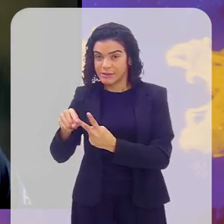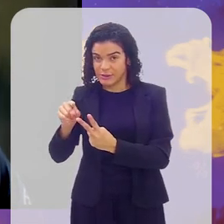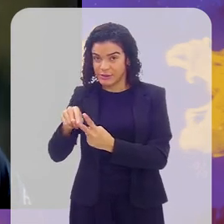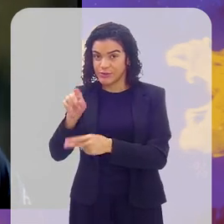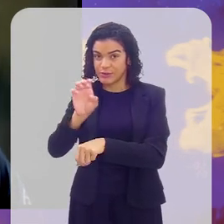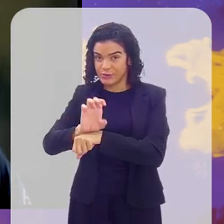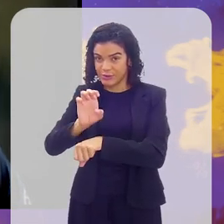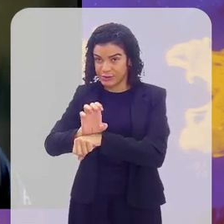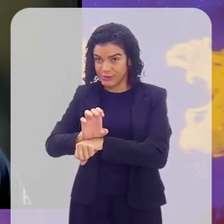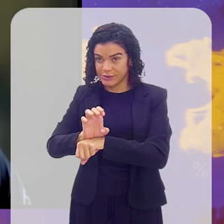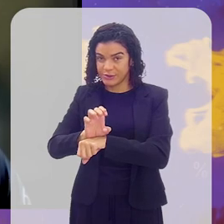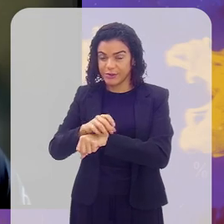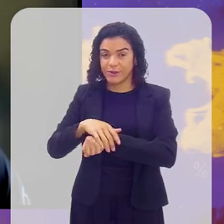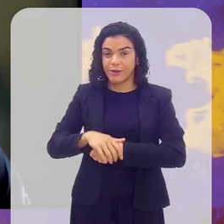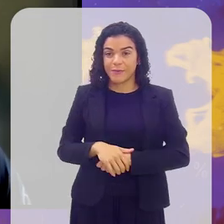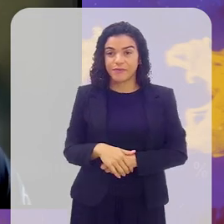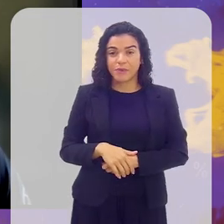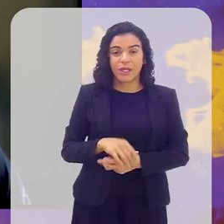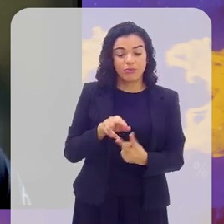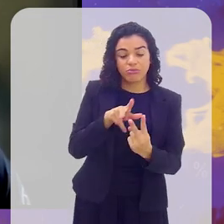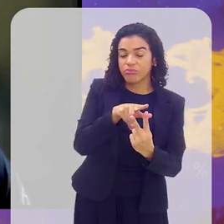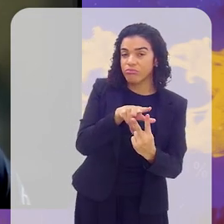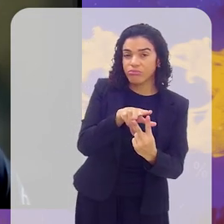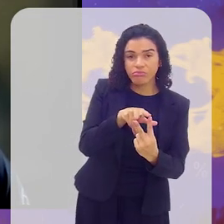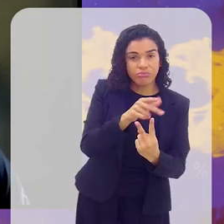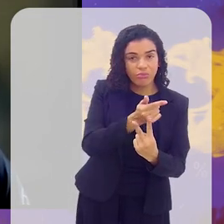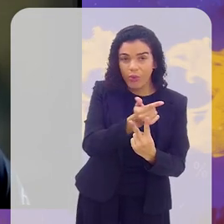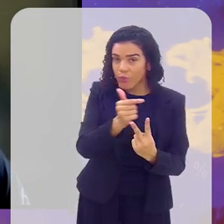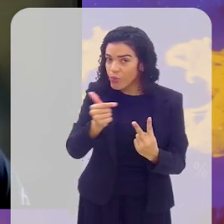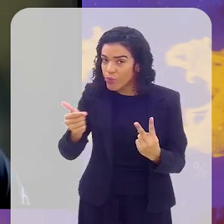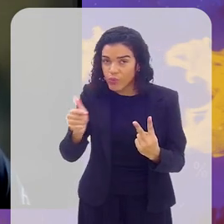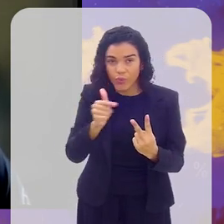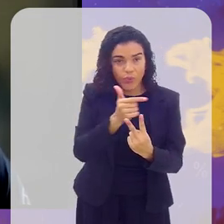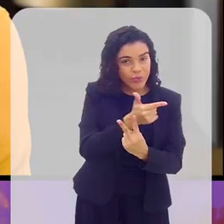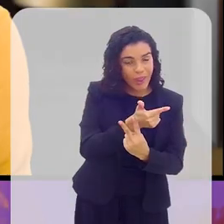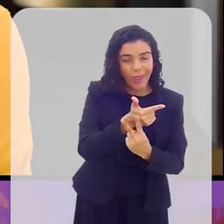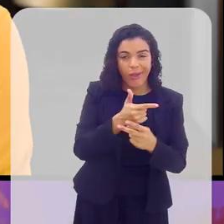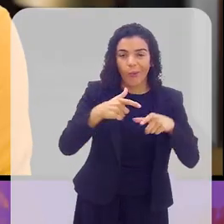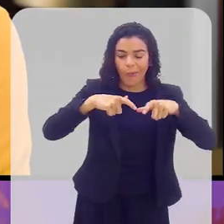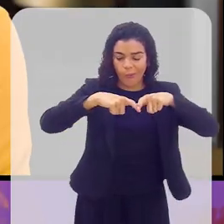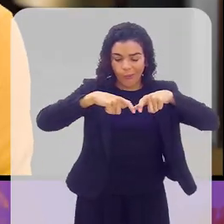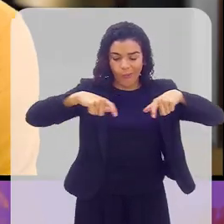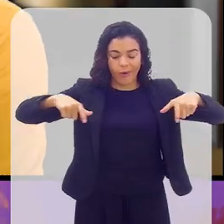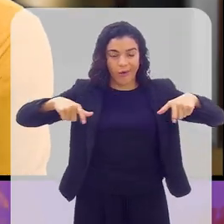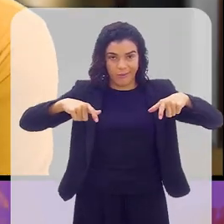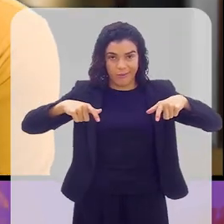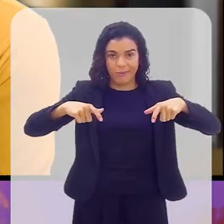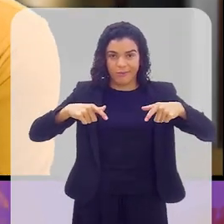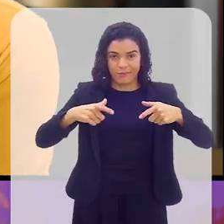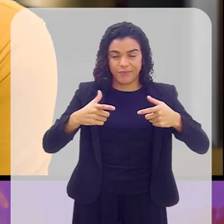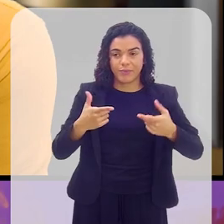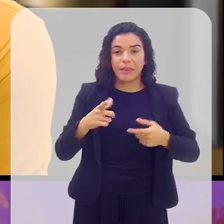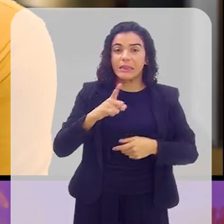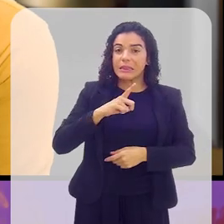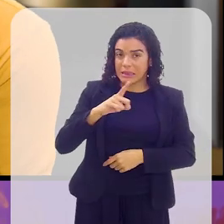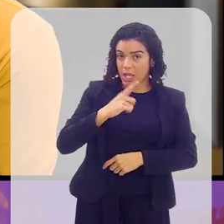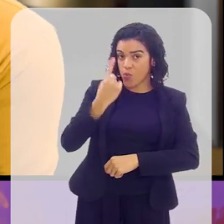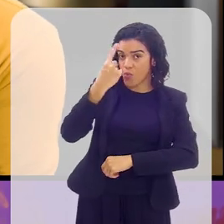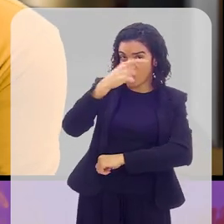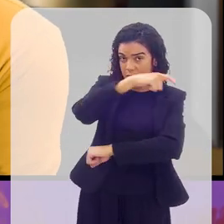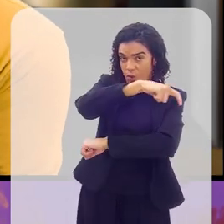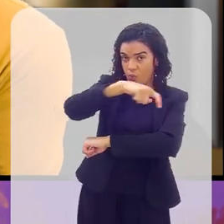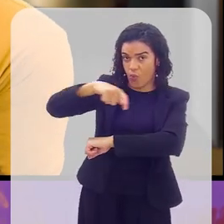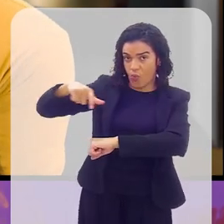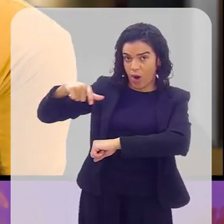de Moraes, e a outra, que é o colégio Paulo de Fronten, eles não têm propriamente quadra. Apesar do colégio